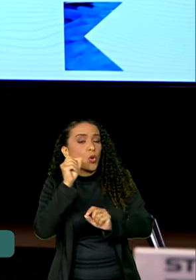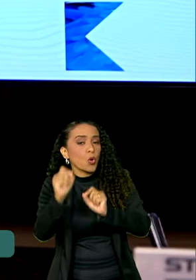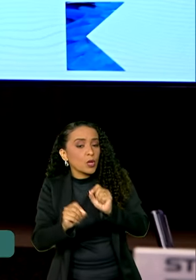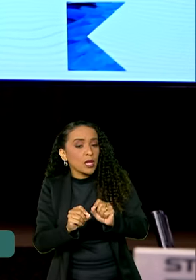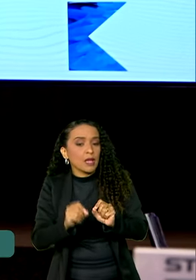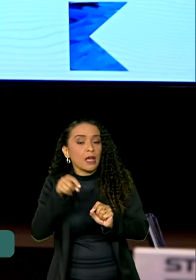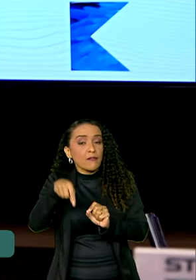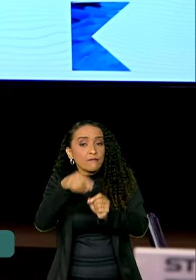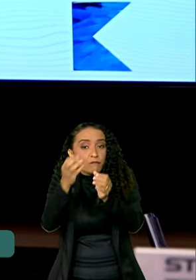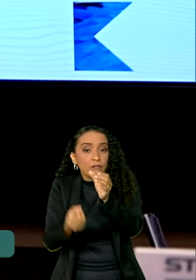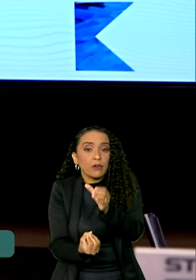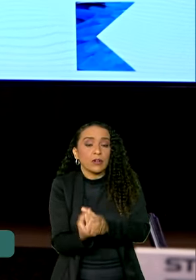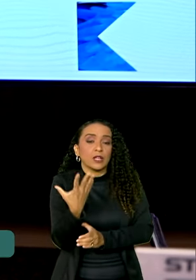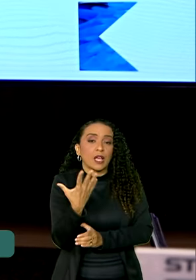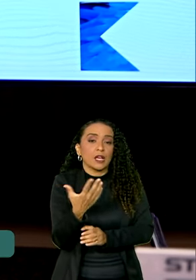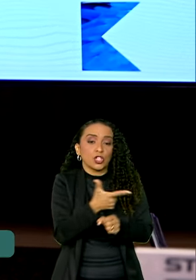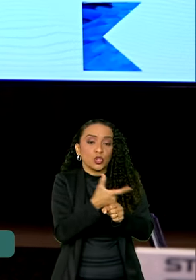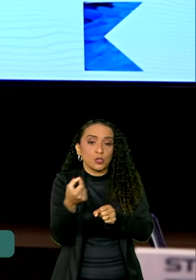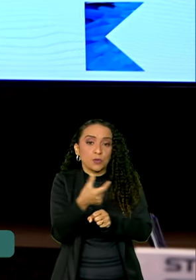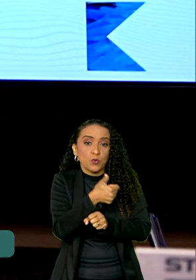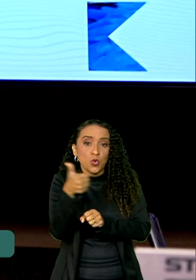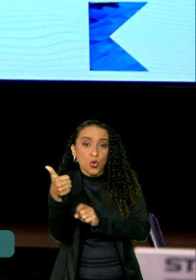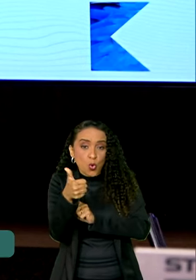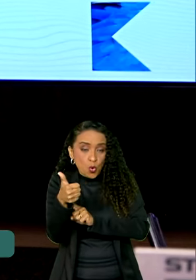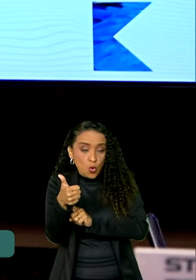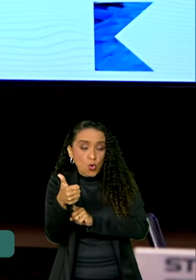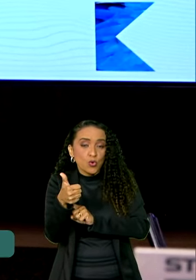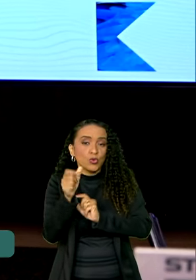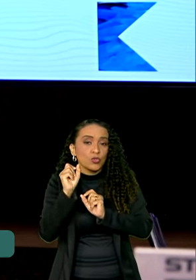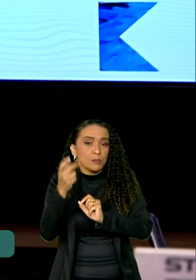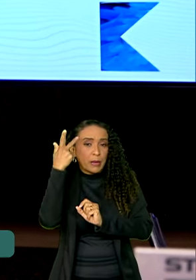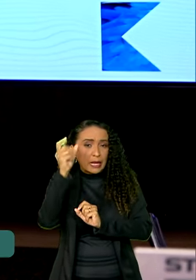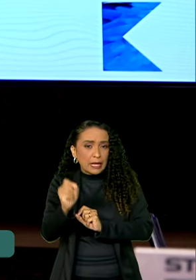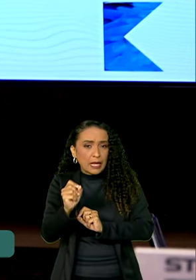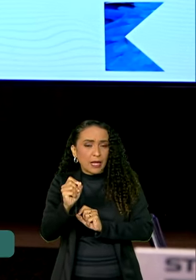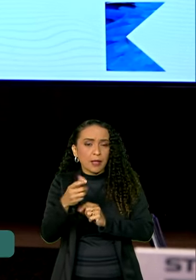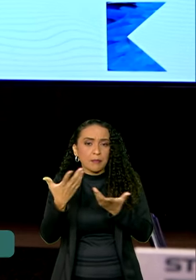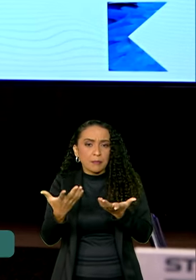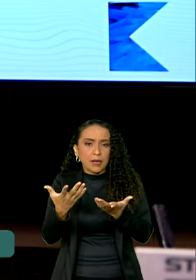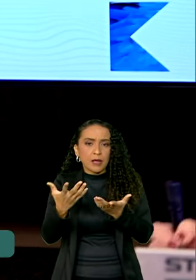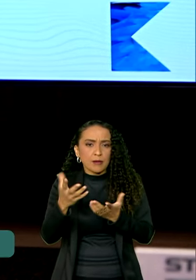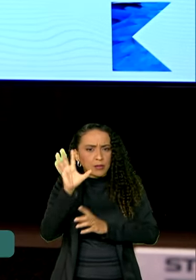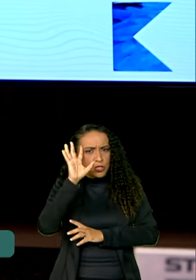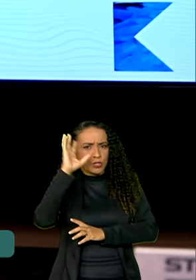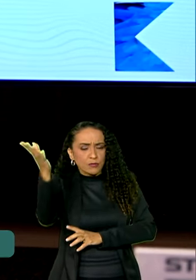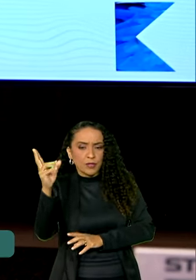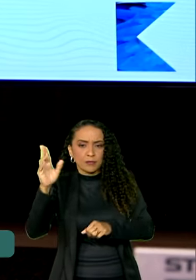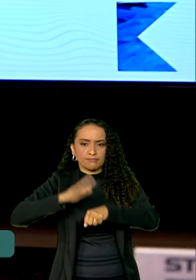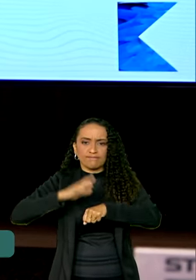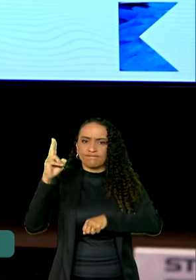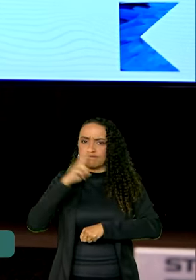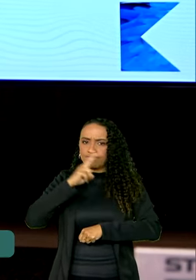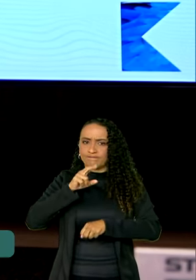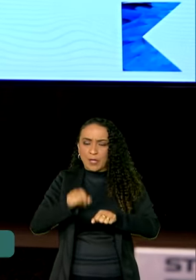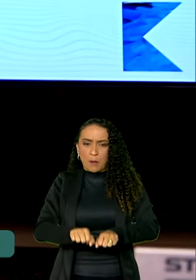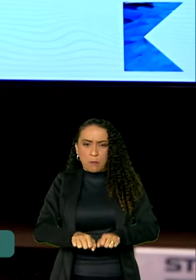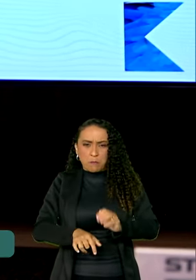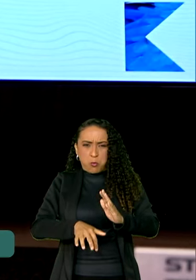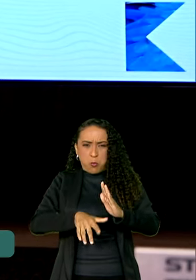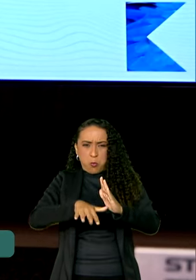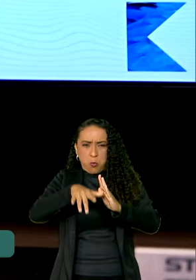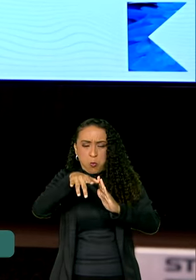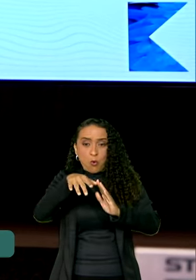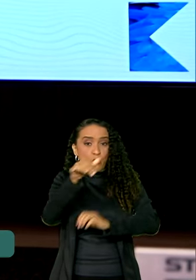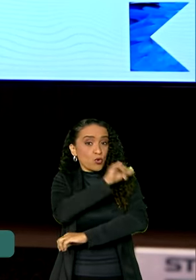ela foi criada em 2011 para uma resposta à emergência de inundações no